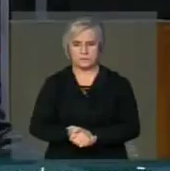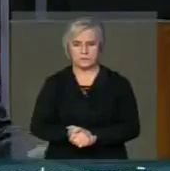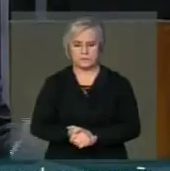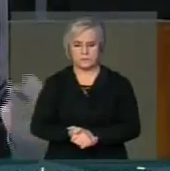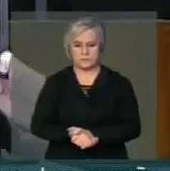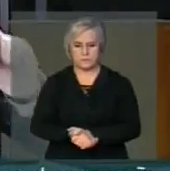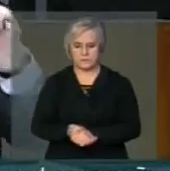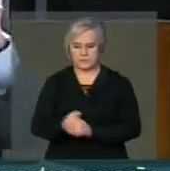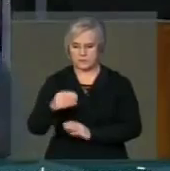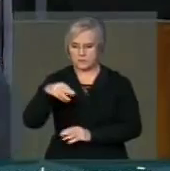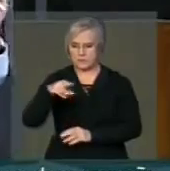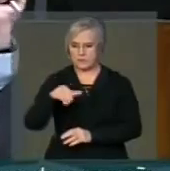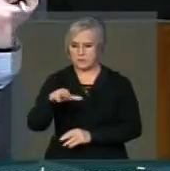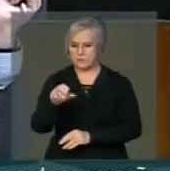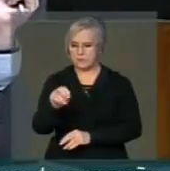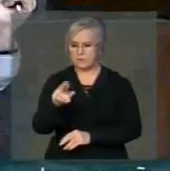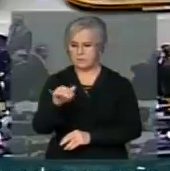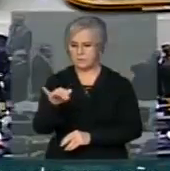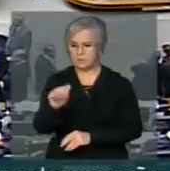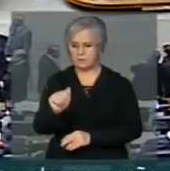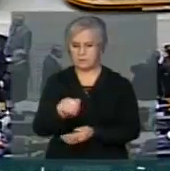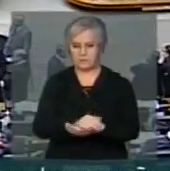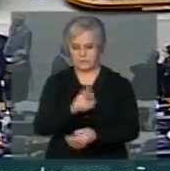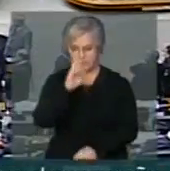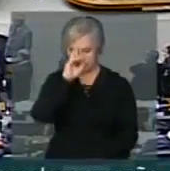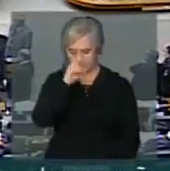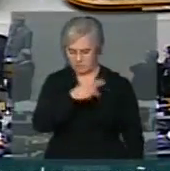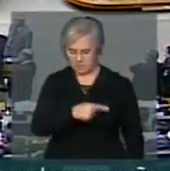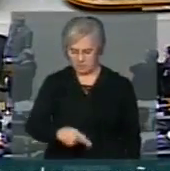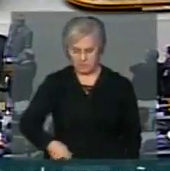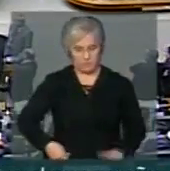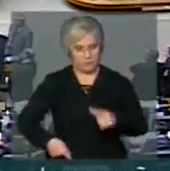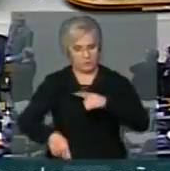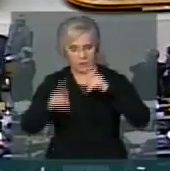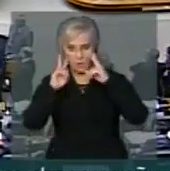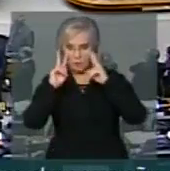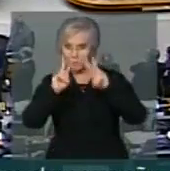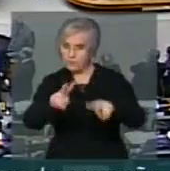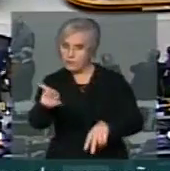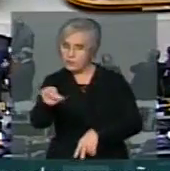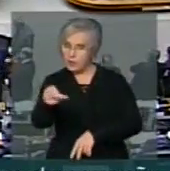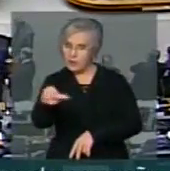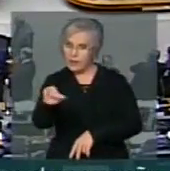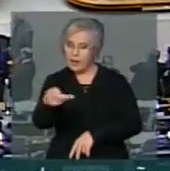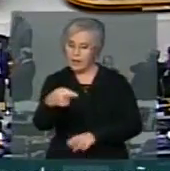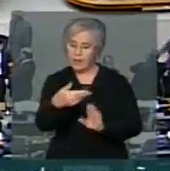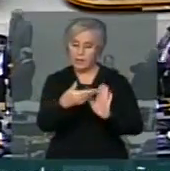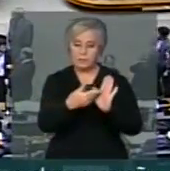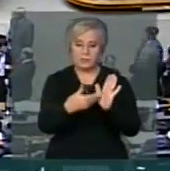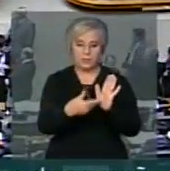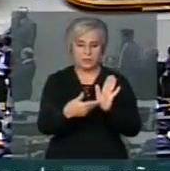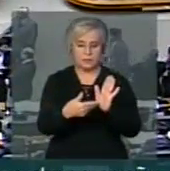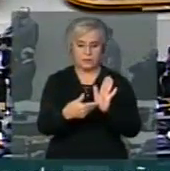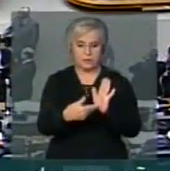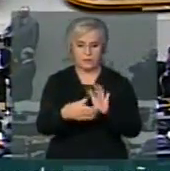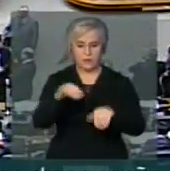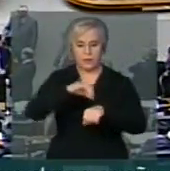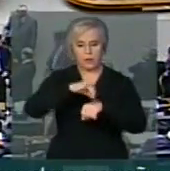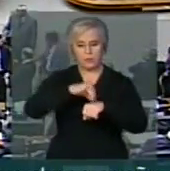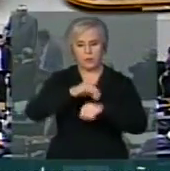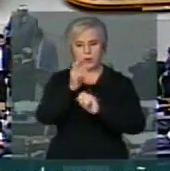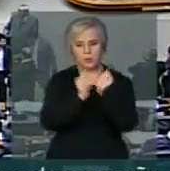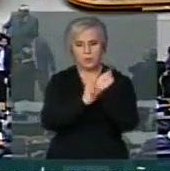Senhor Presidente, existe uma visão errada em relação ao polo industrial de Manaus.